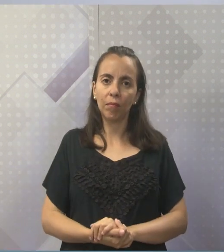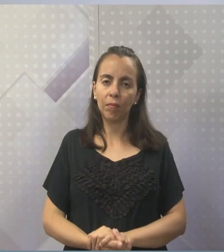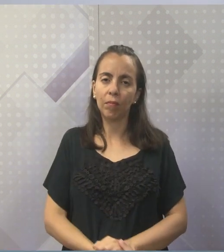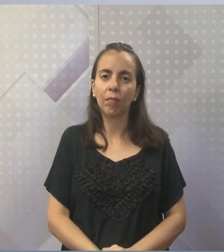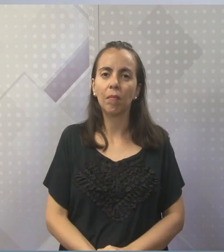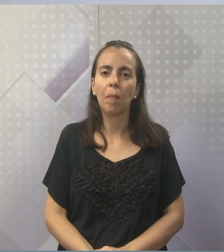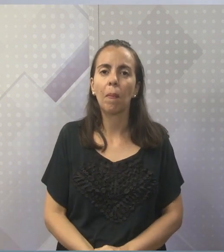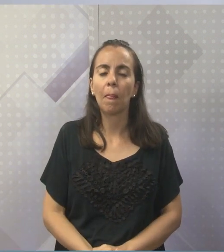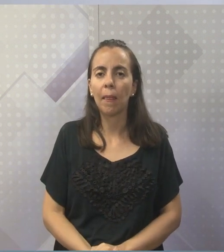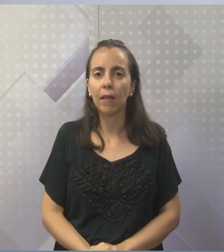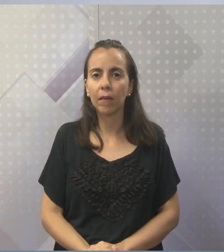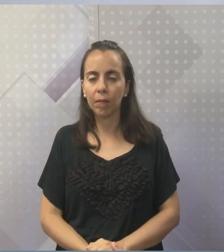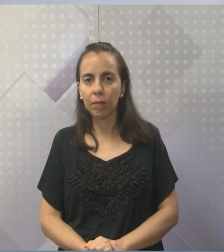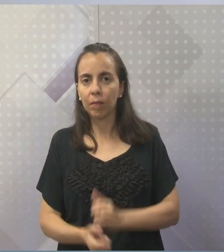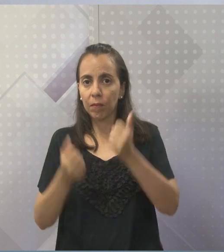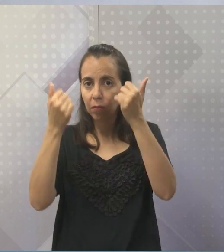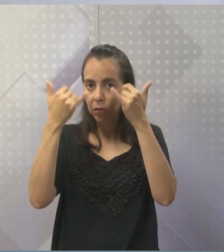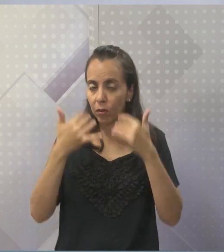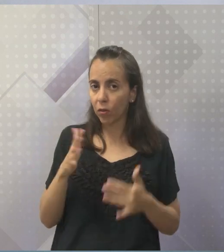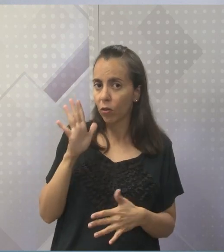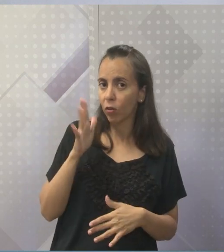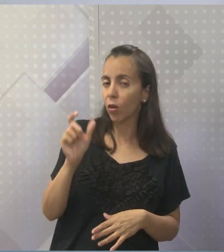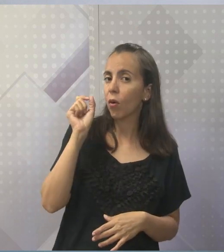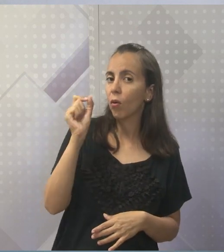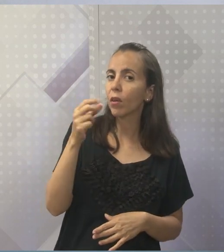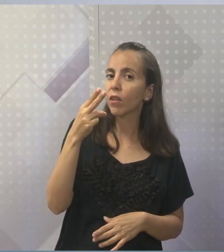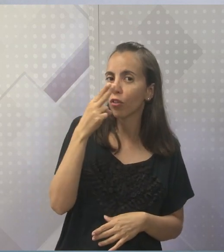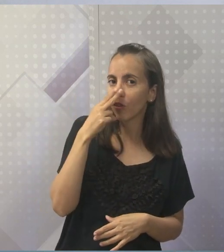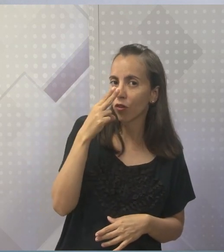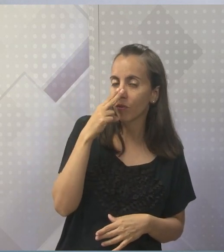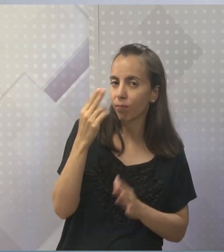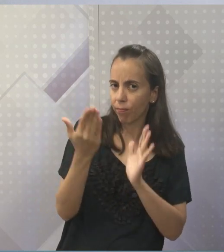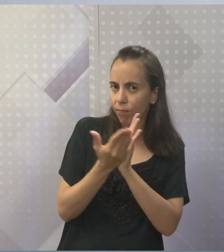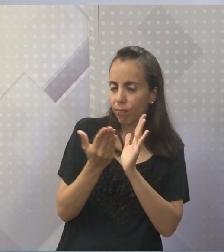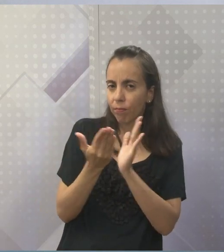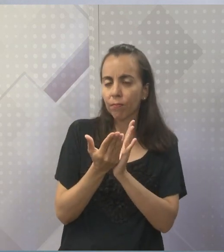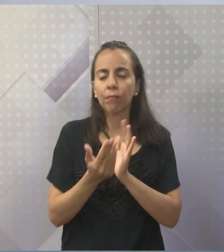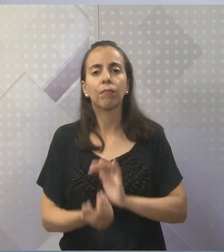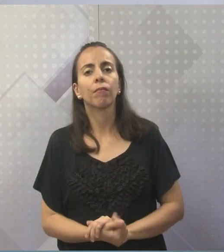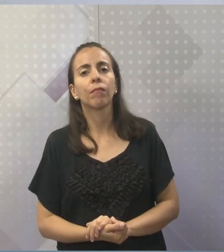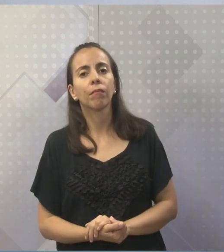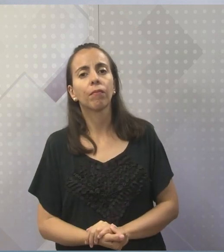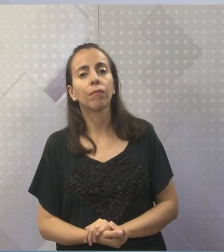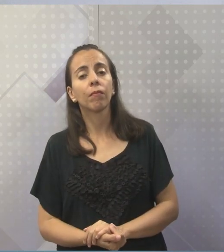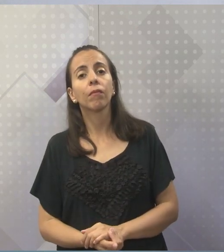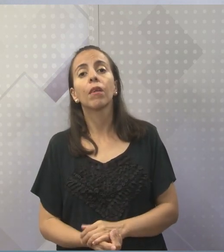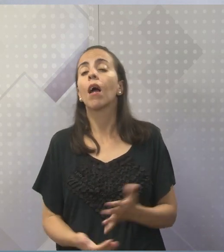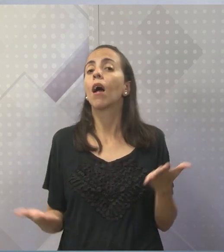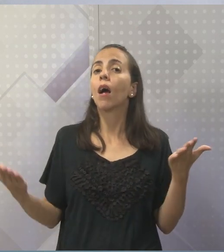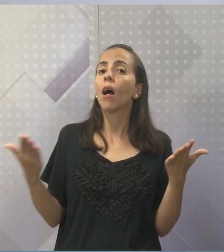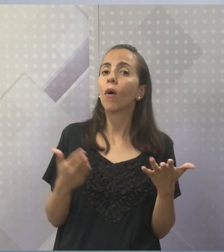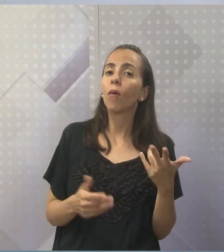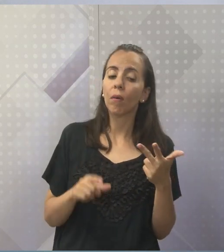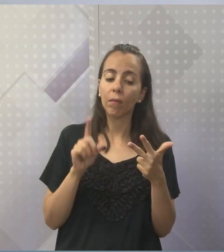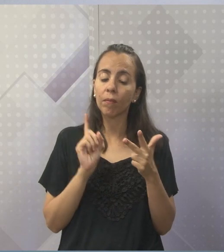Certo? Falamos acerca do cristianismo. E aí, para a gente falar de mais uma tradição